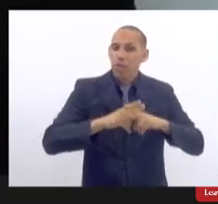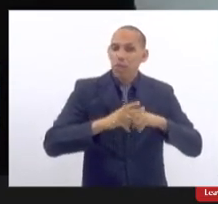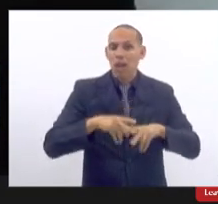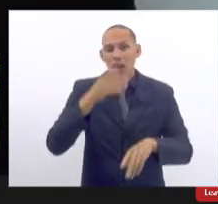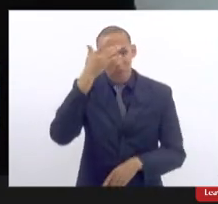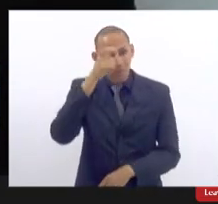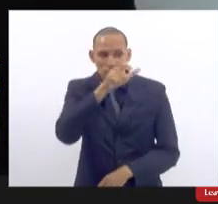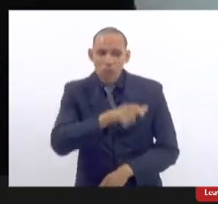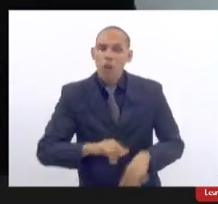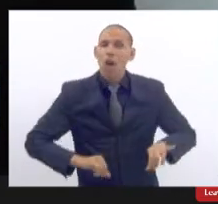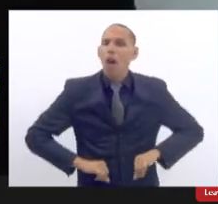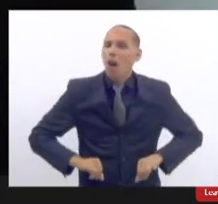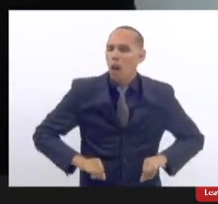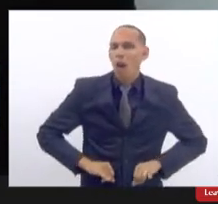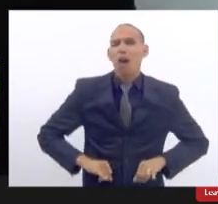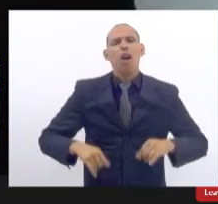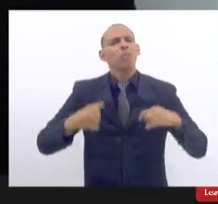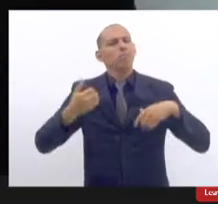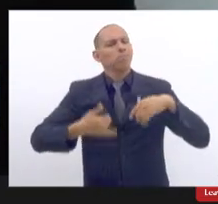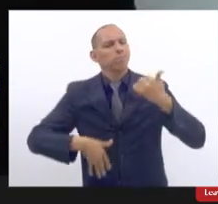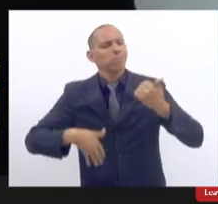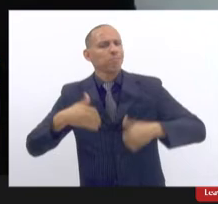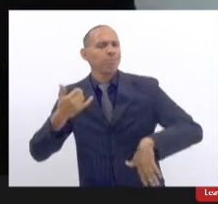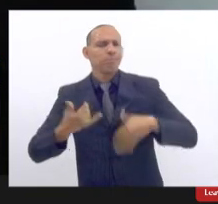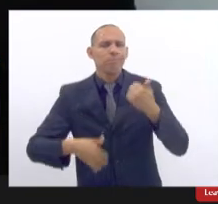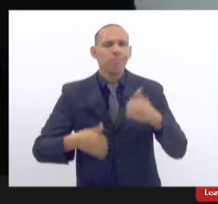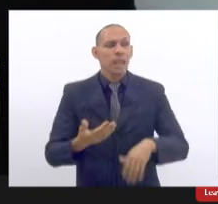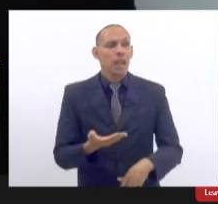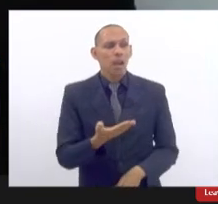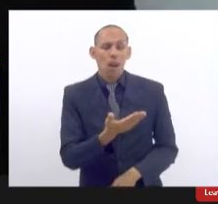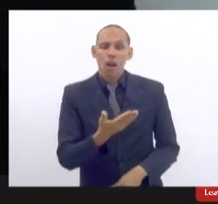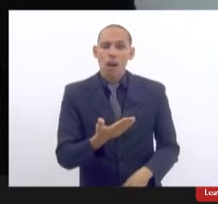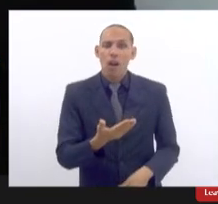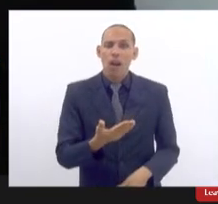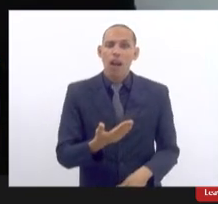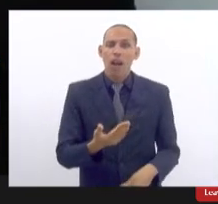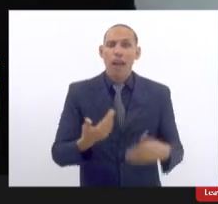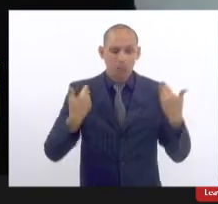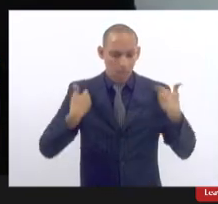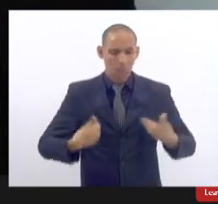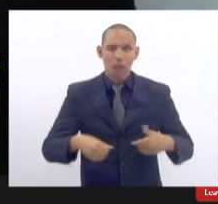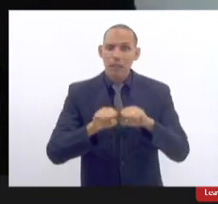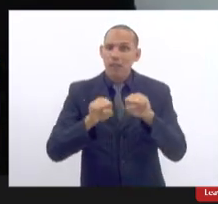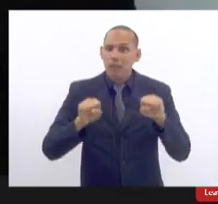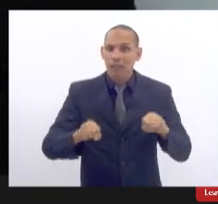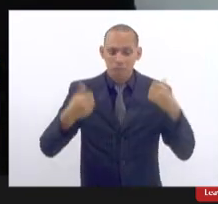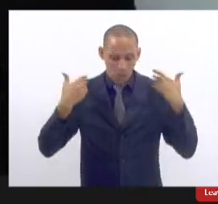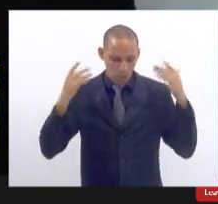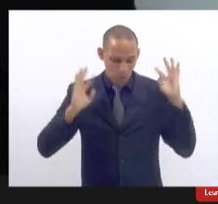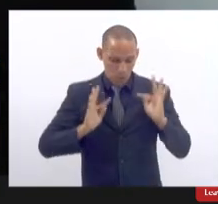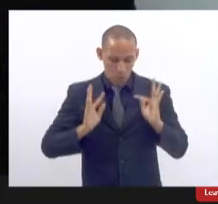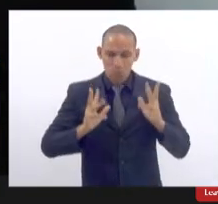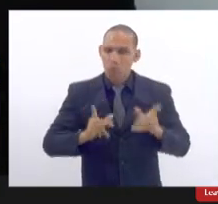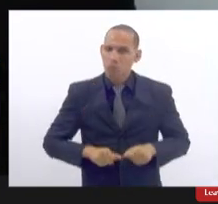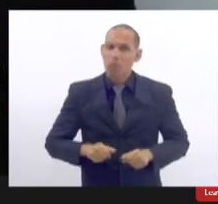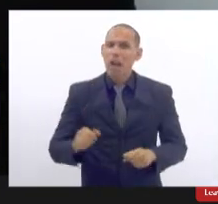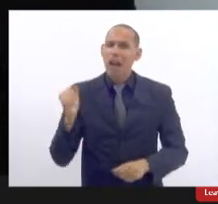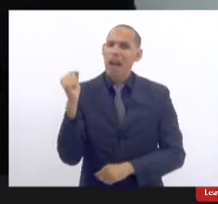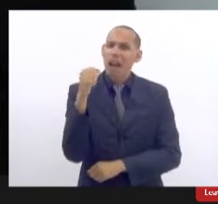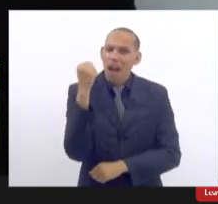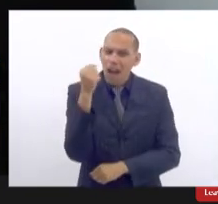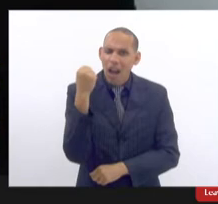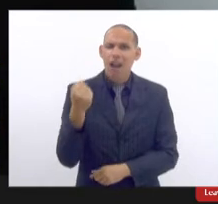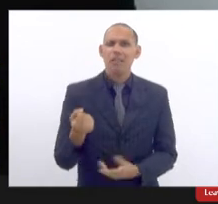está sofrendo que a paciente está com um quadro sistêmico grave que muitas